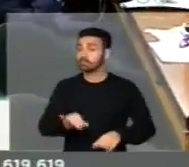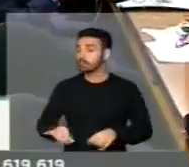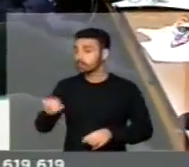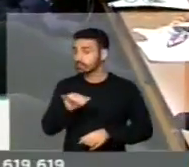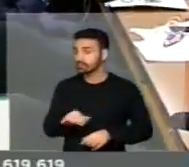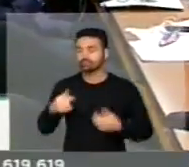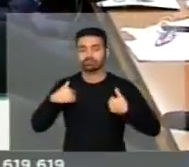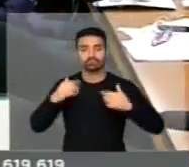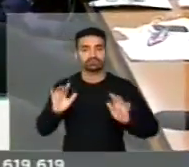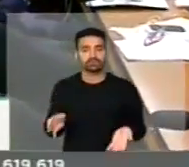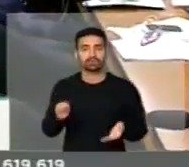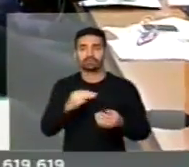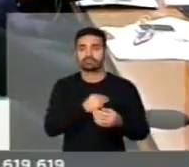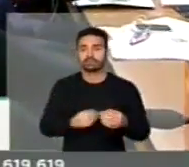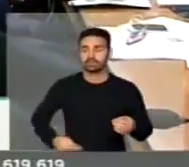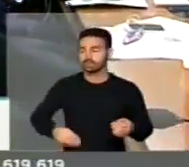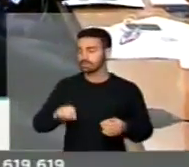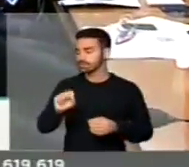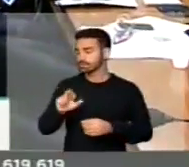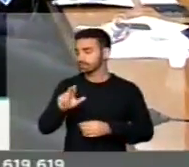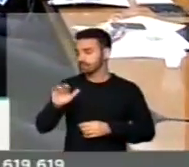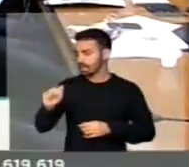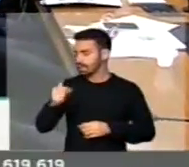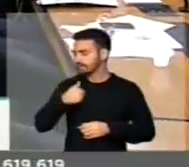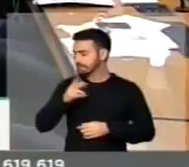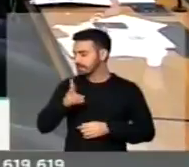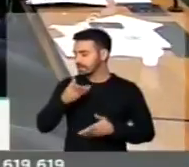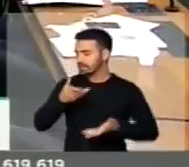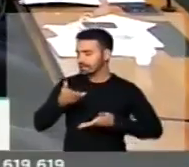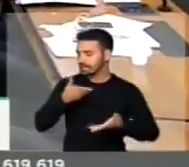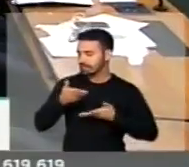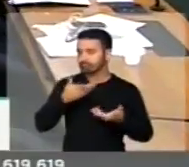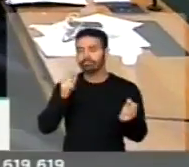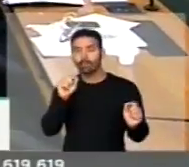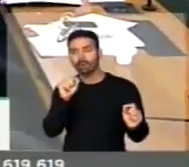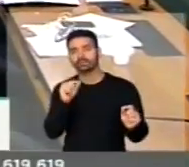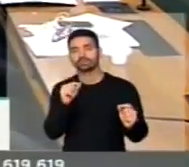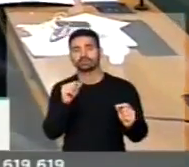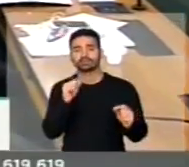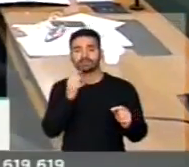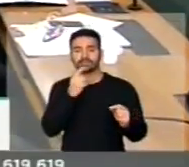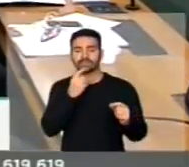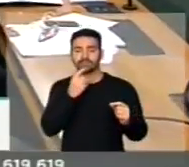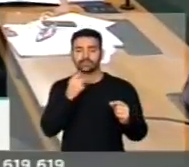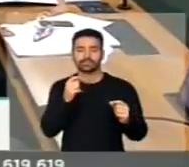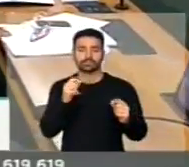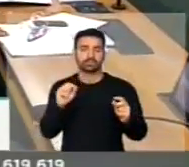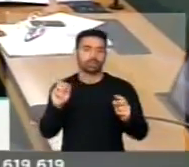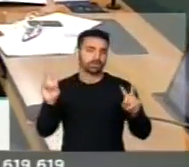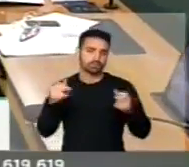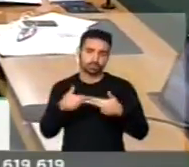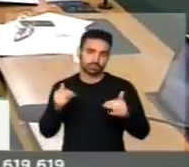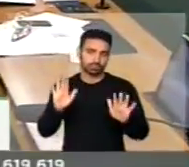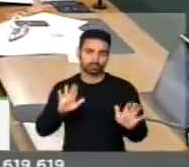já levei para o ministro Serra, a gente tem sempre tratado assuntos dessa natureza.